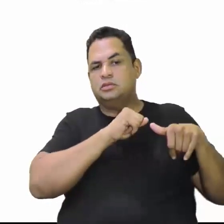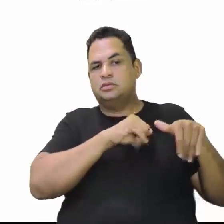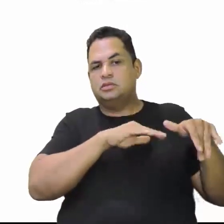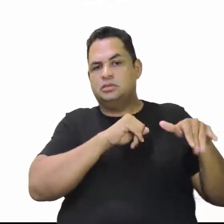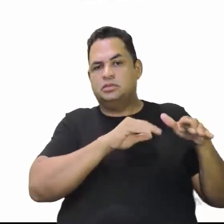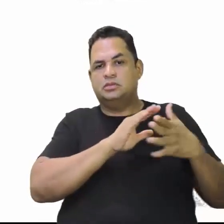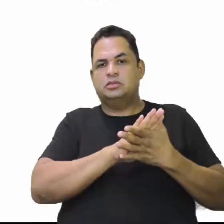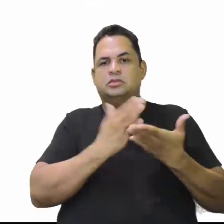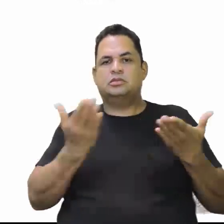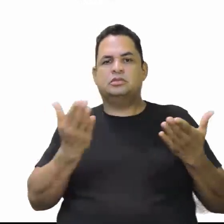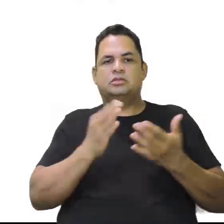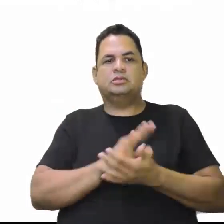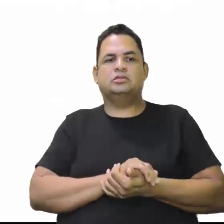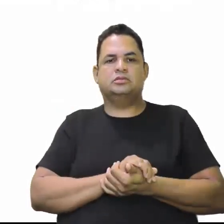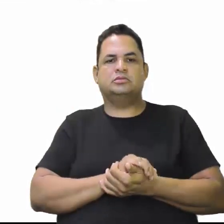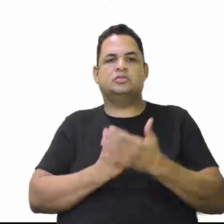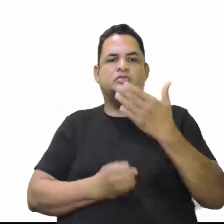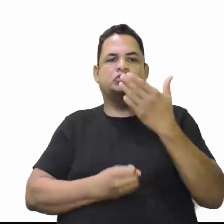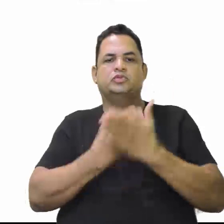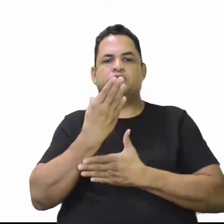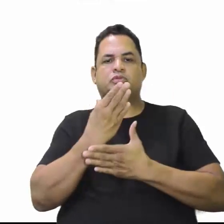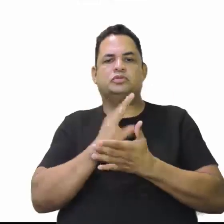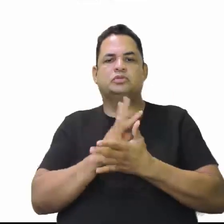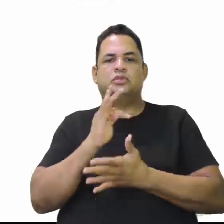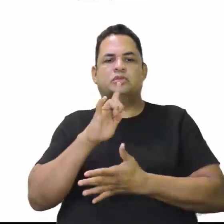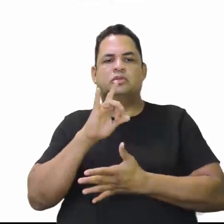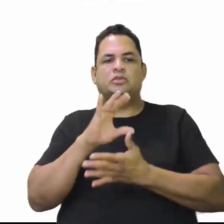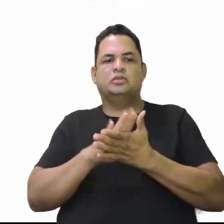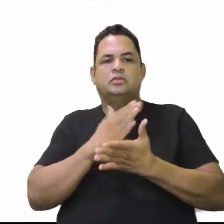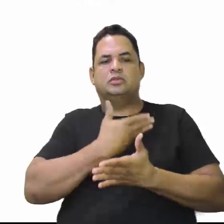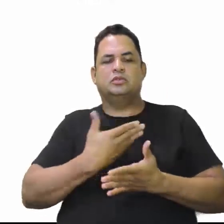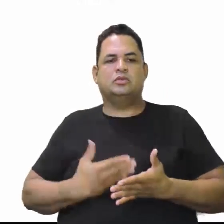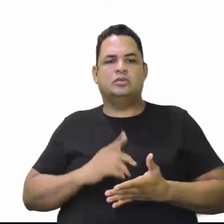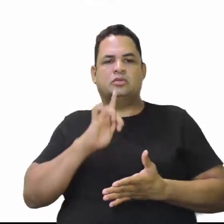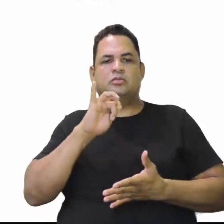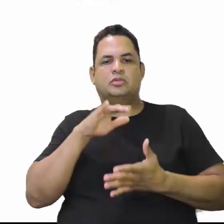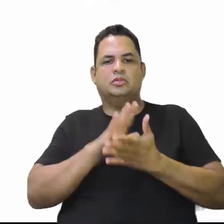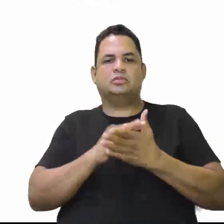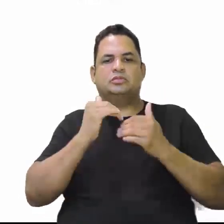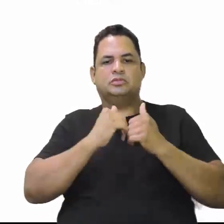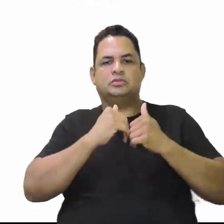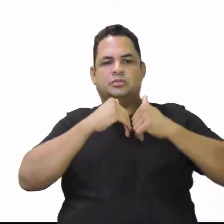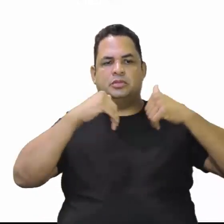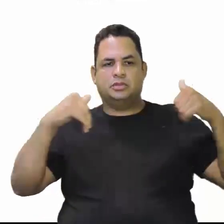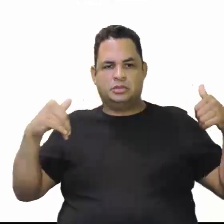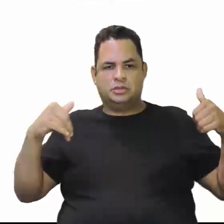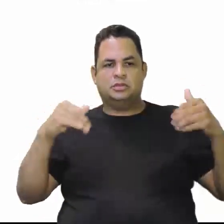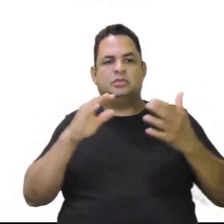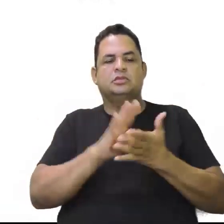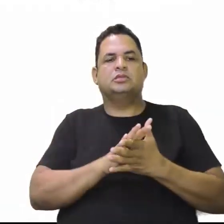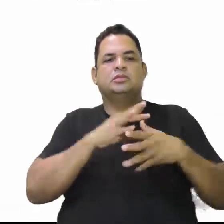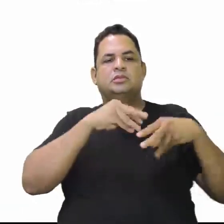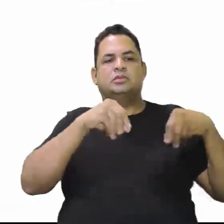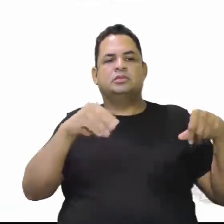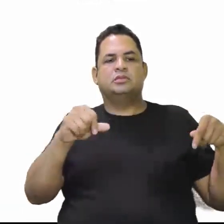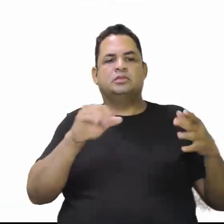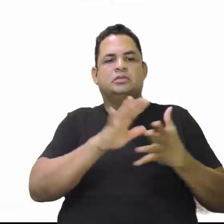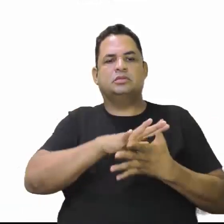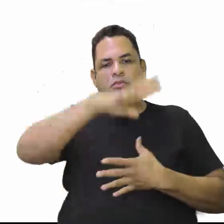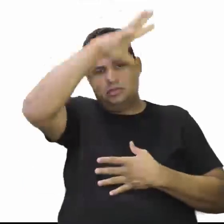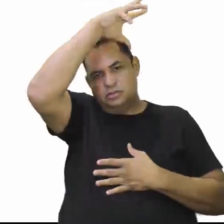então, o território federal do Guaporé, sendo desmembrado de terras do